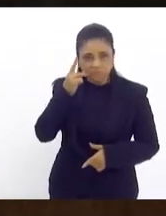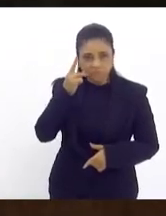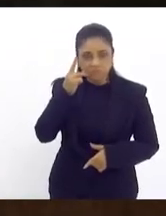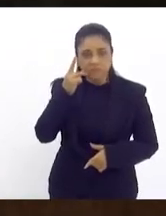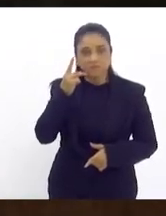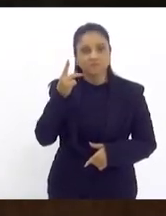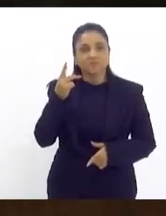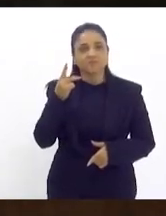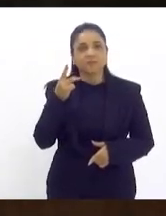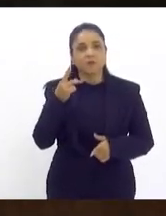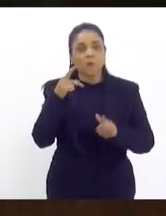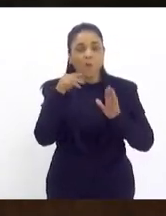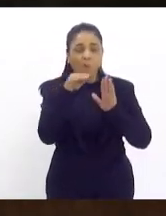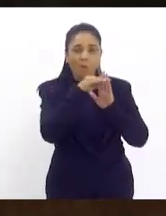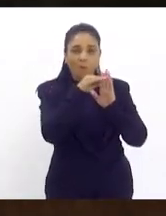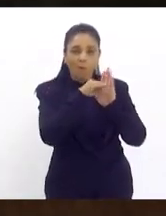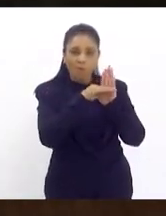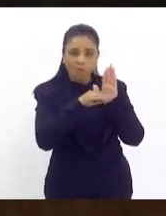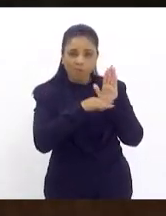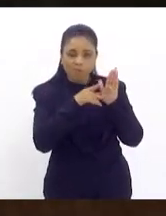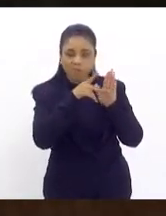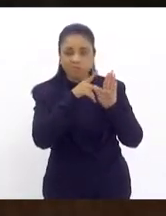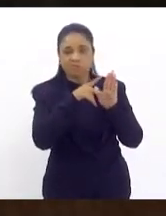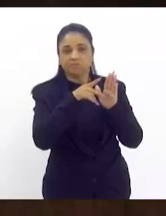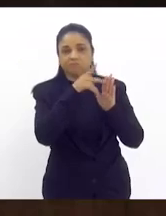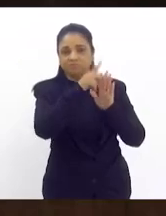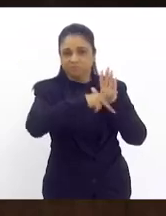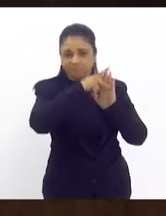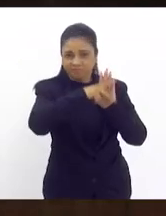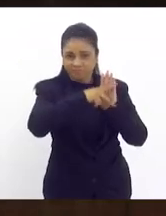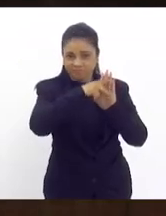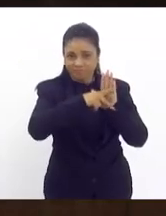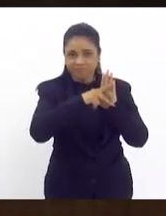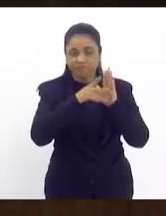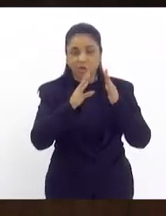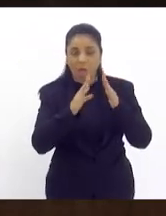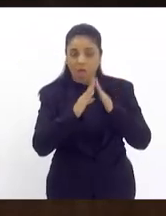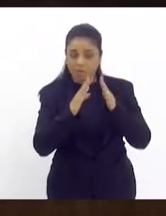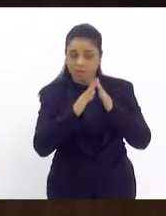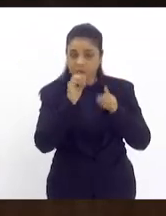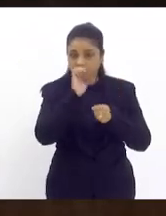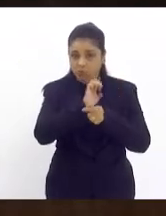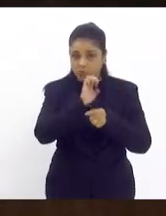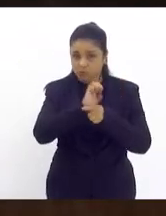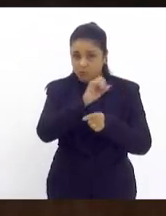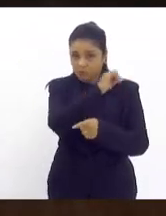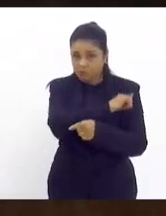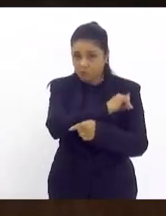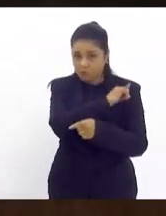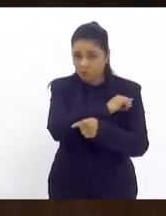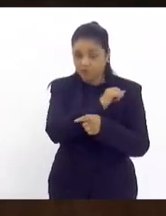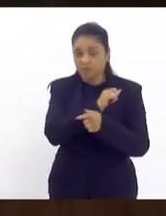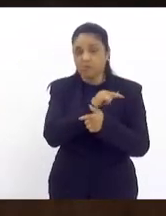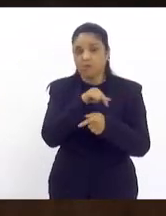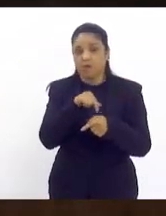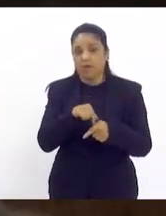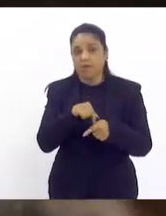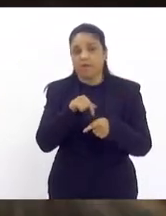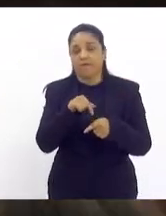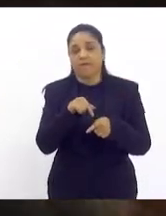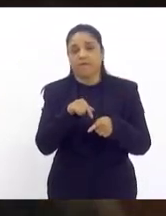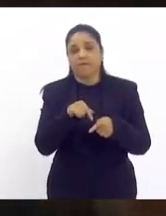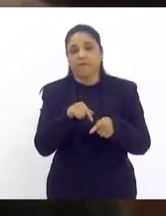programa de habitação no estado do Rio de Janeiro de forma mais ampla inclusive do que